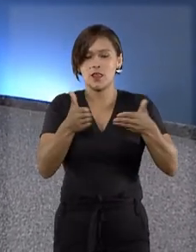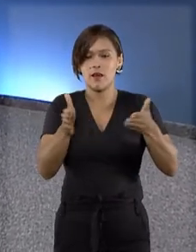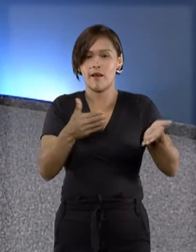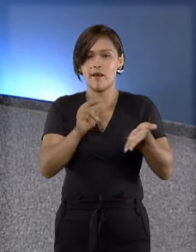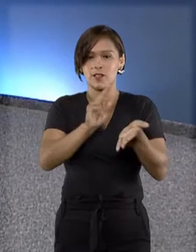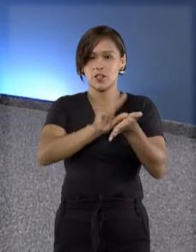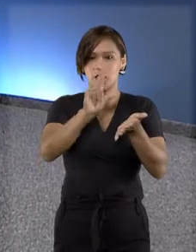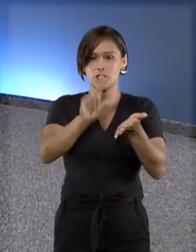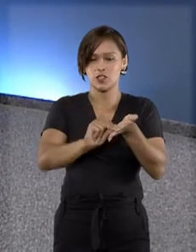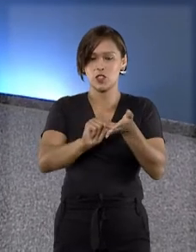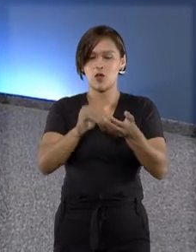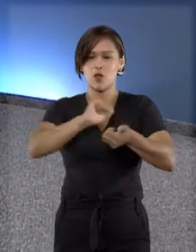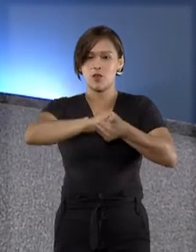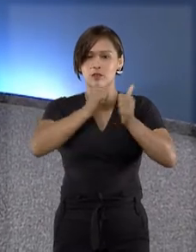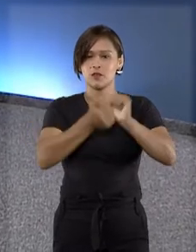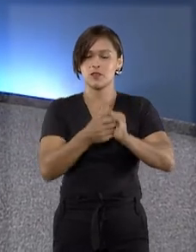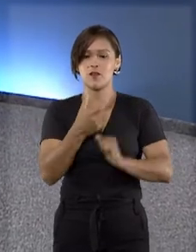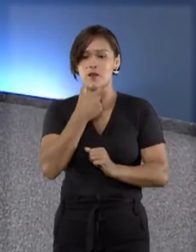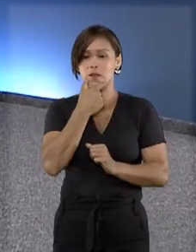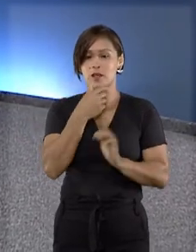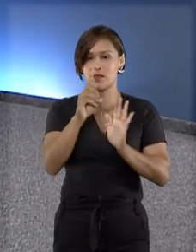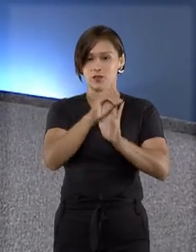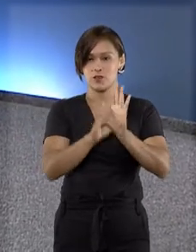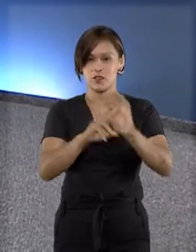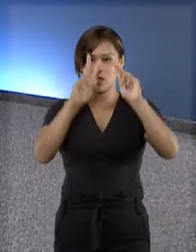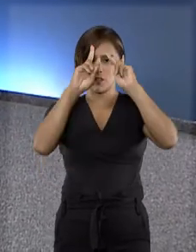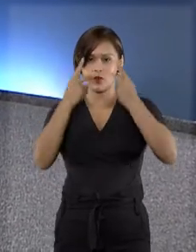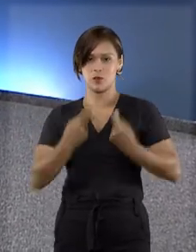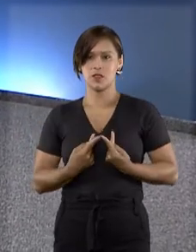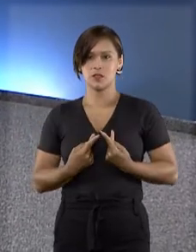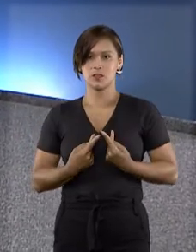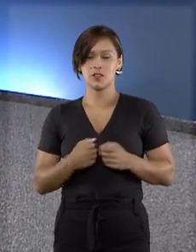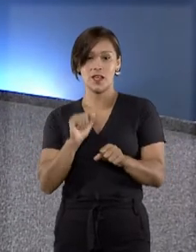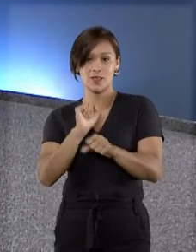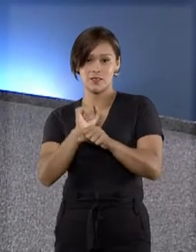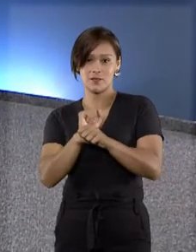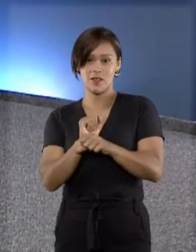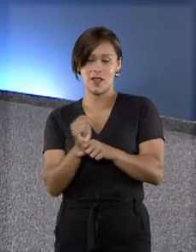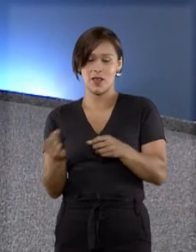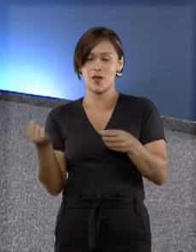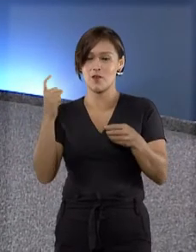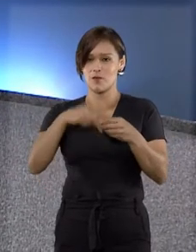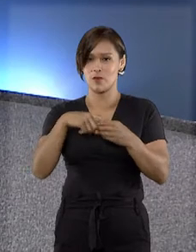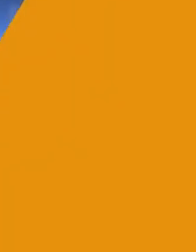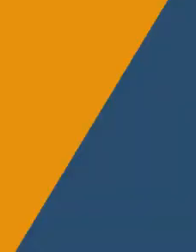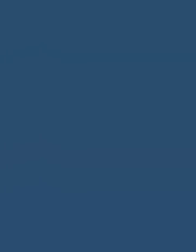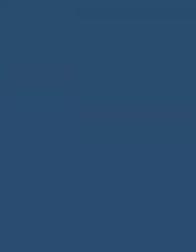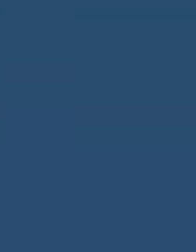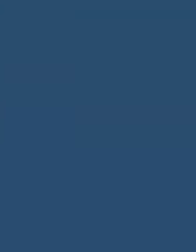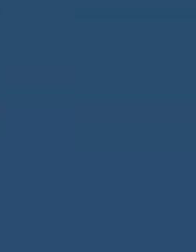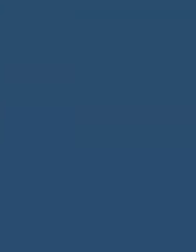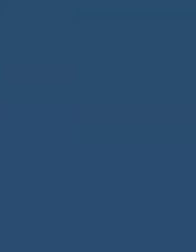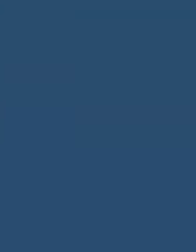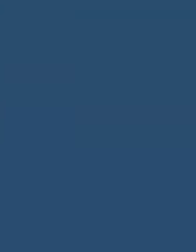de artigos sobre Convenção Americana de Direitos Humanos. Não saia daí, eu volto já.